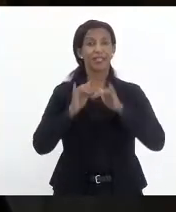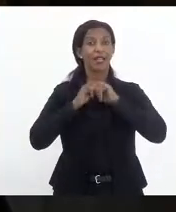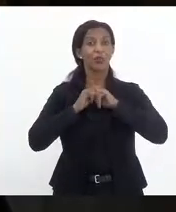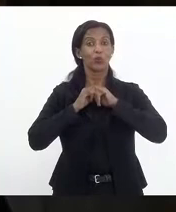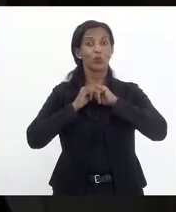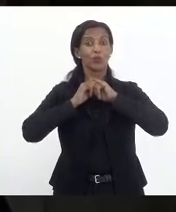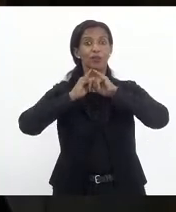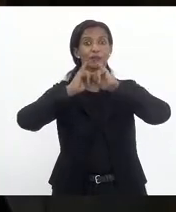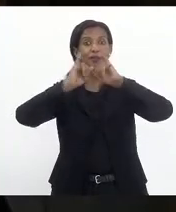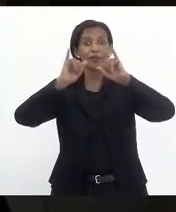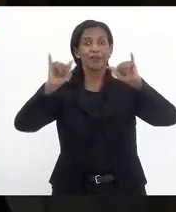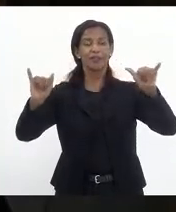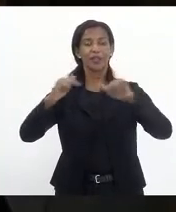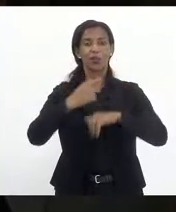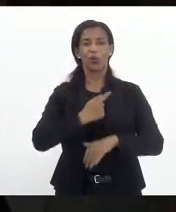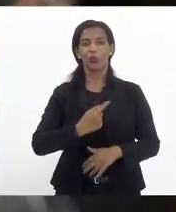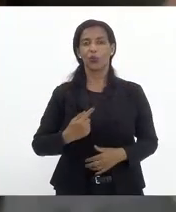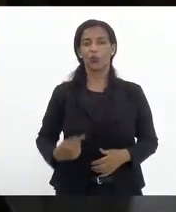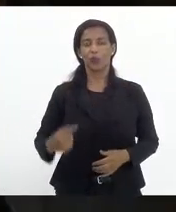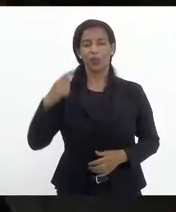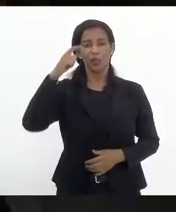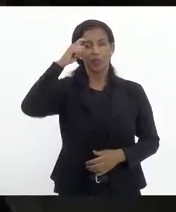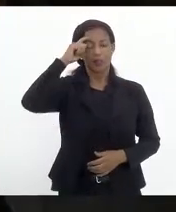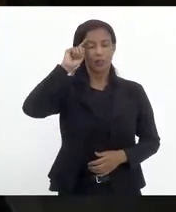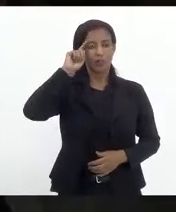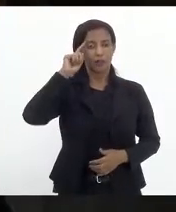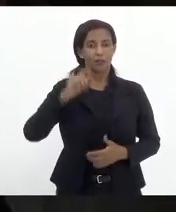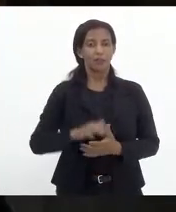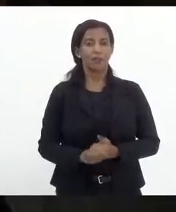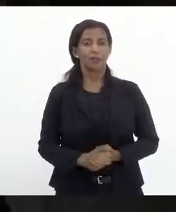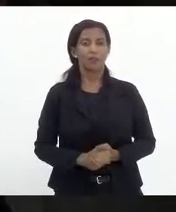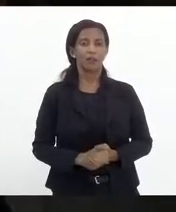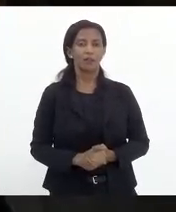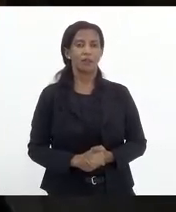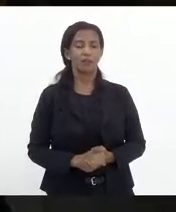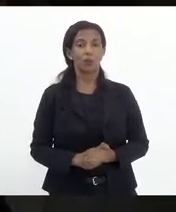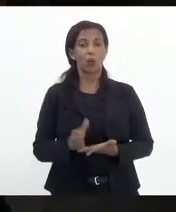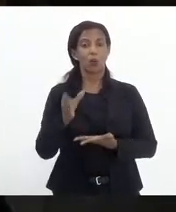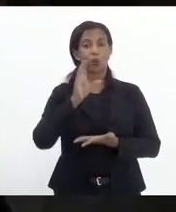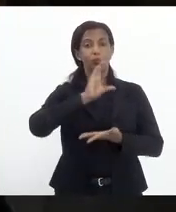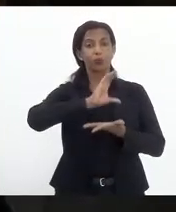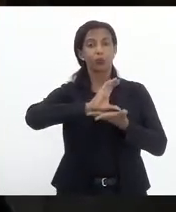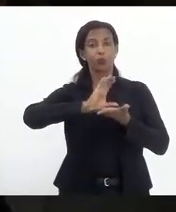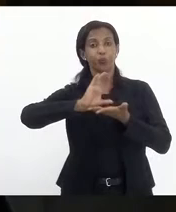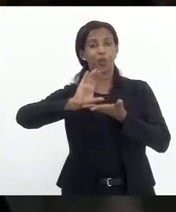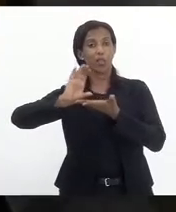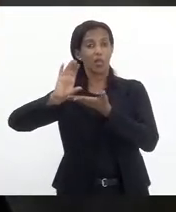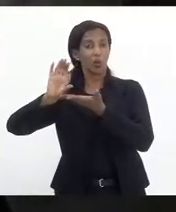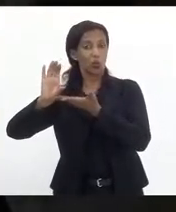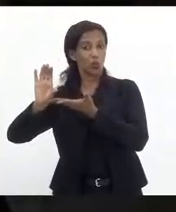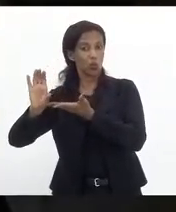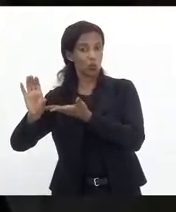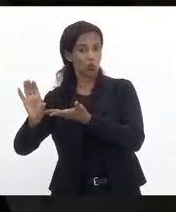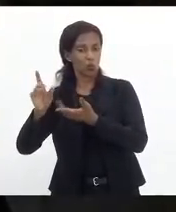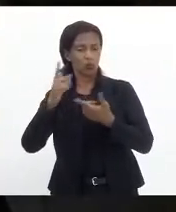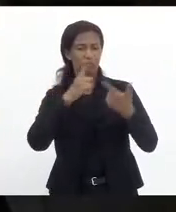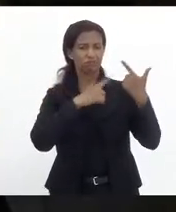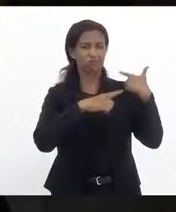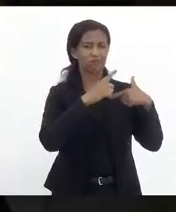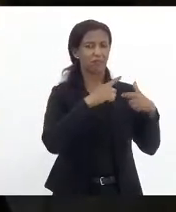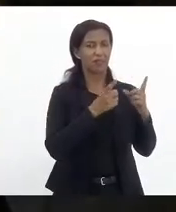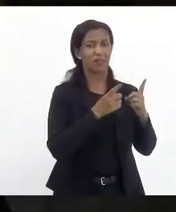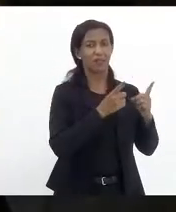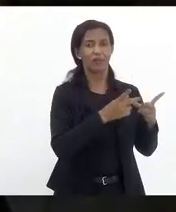o governador do Estado com recursos oriundos da concessão da